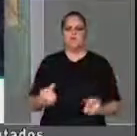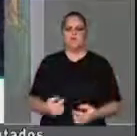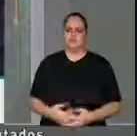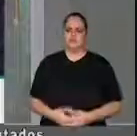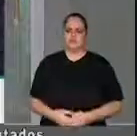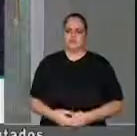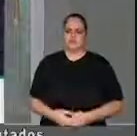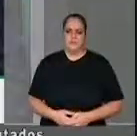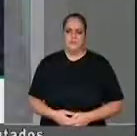casa e na voz do Brasil. Muito obrigado.